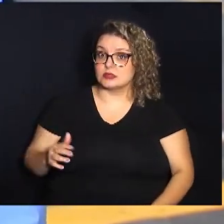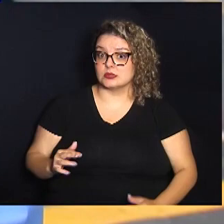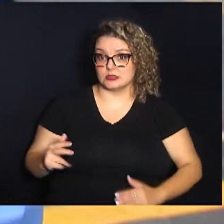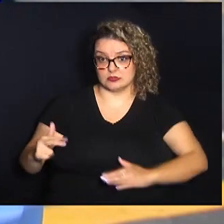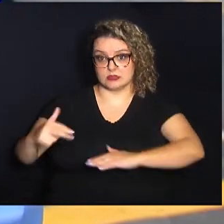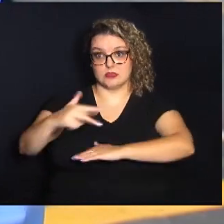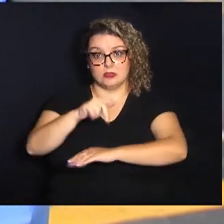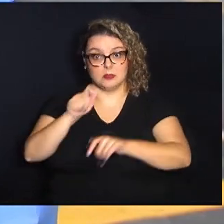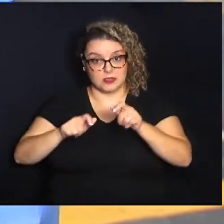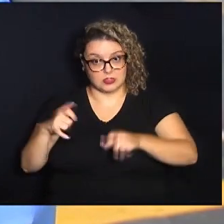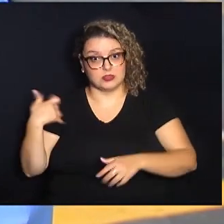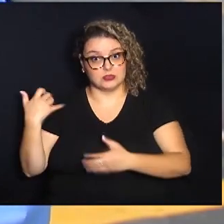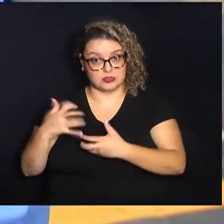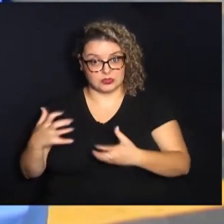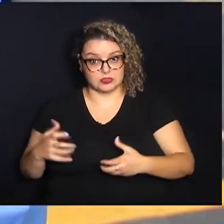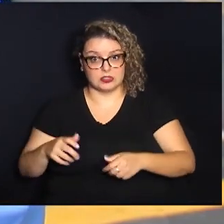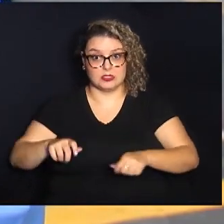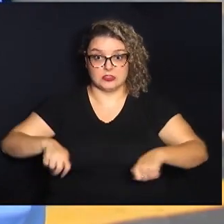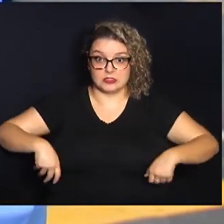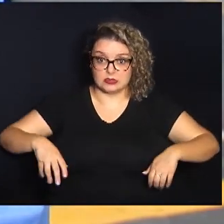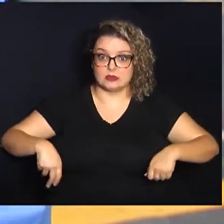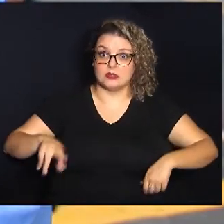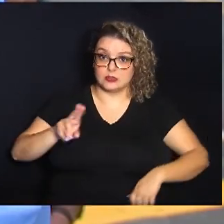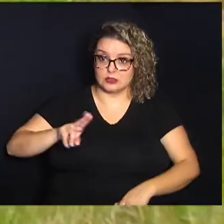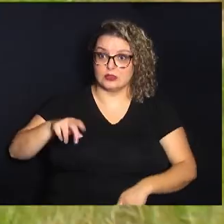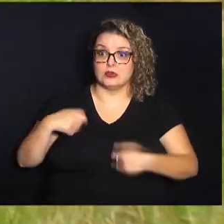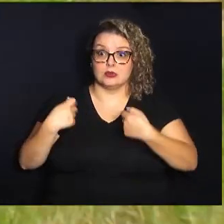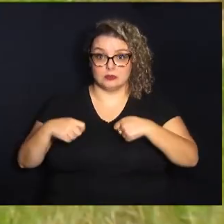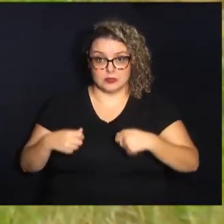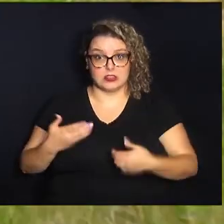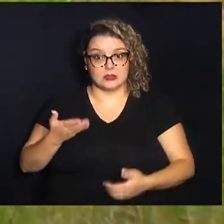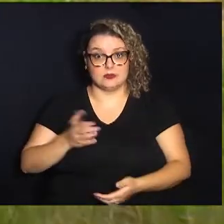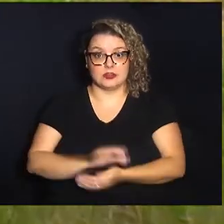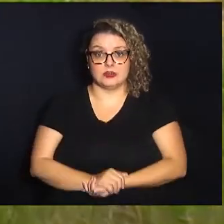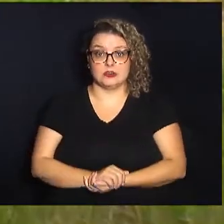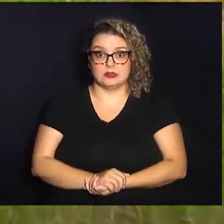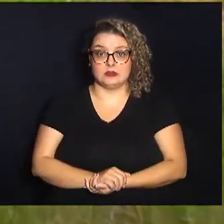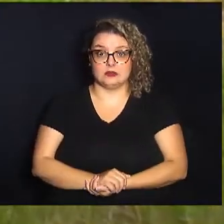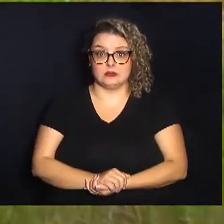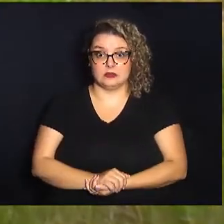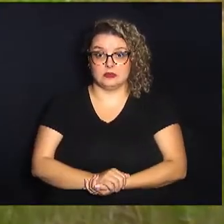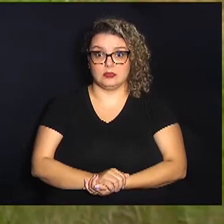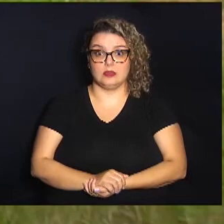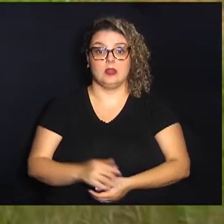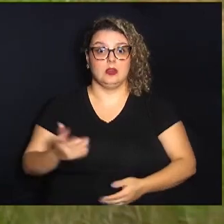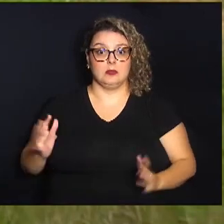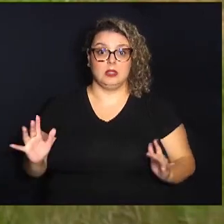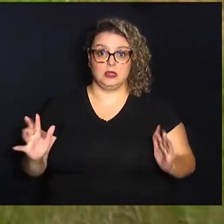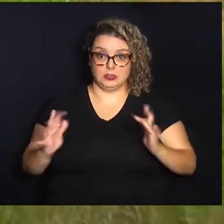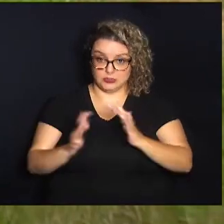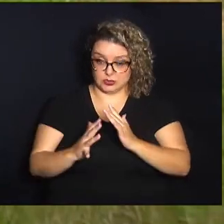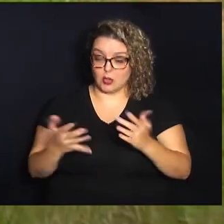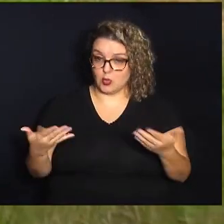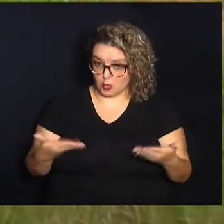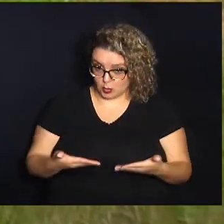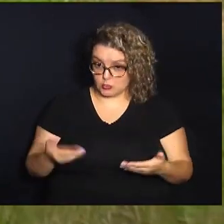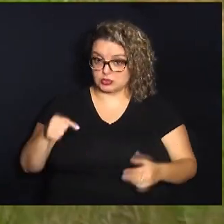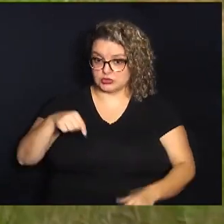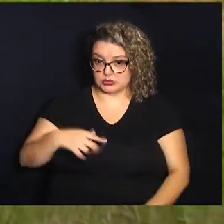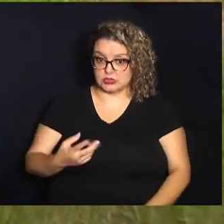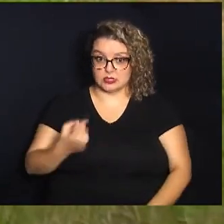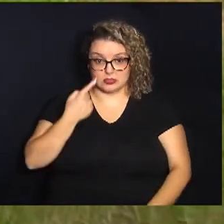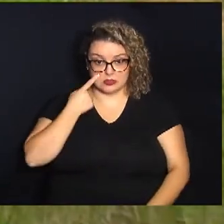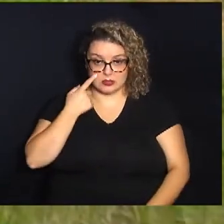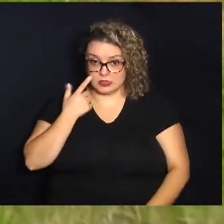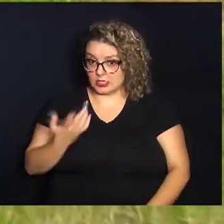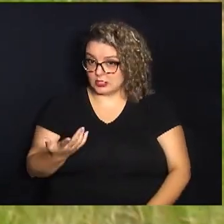de idade, tem cadeirantes que atravessam aqui, precisa muito disso aí. Pela travessia que nós temos hoje aqui, e assim vocês vejam,